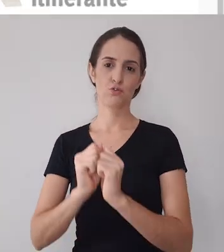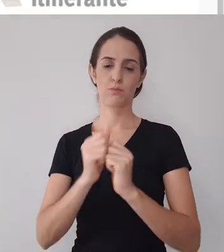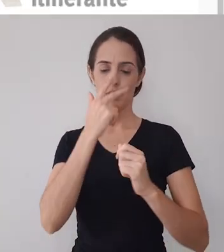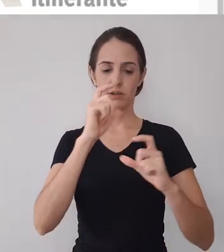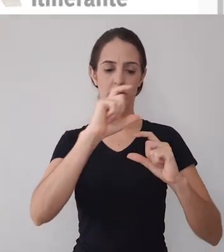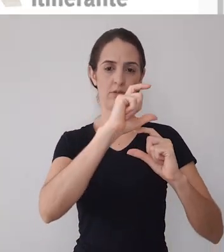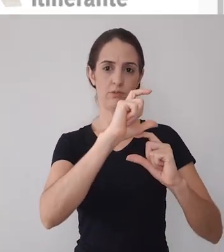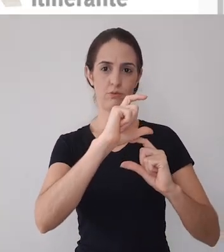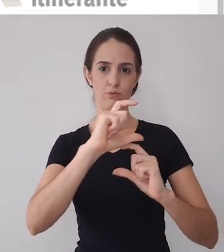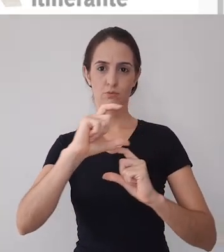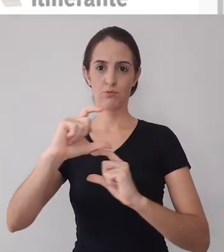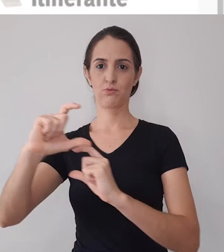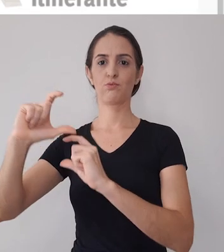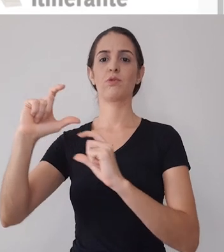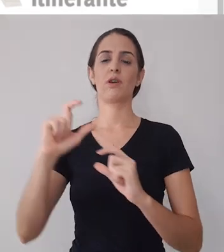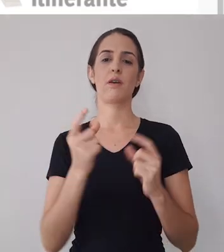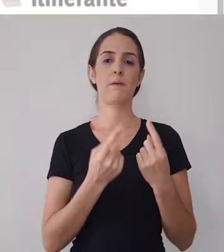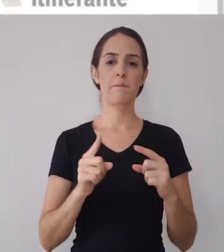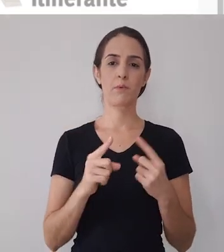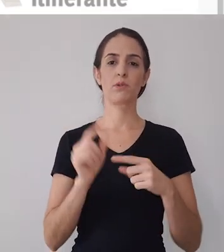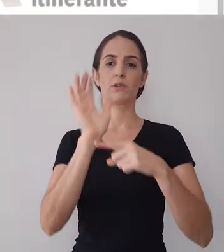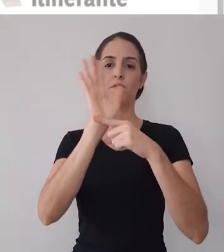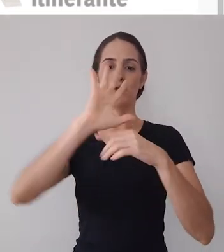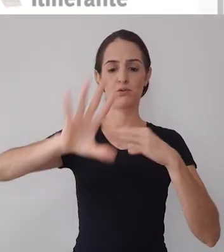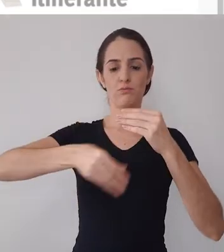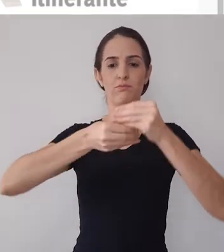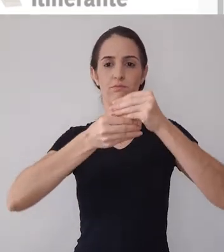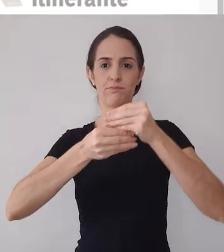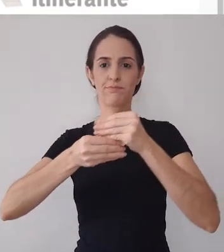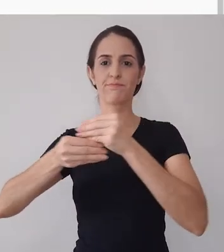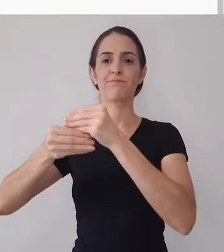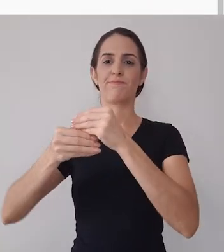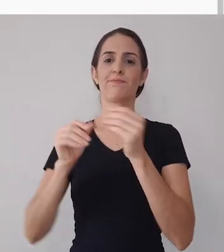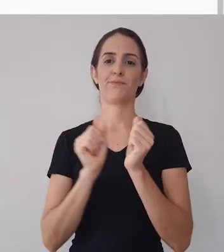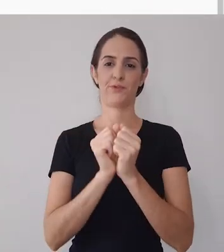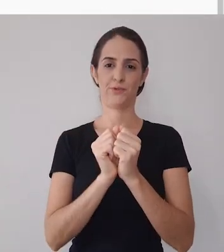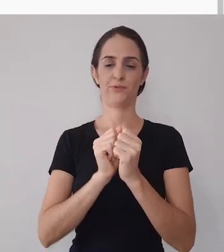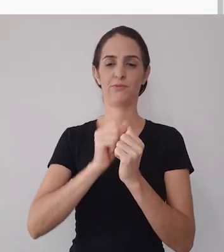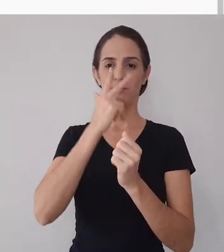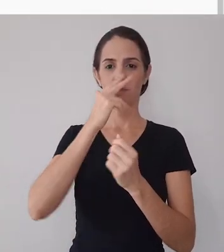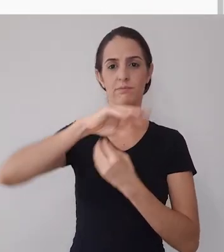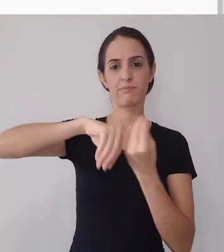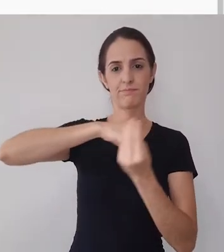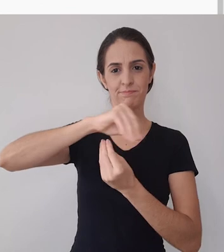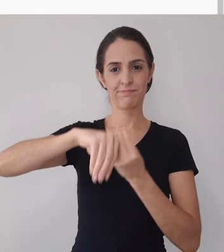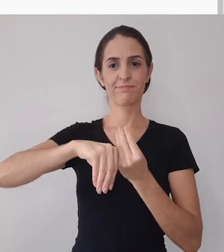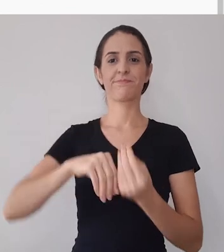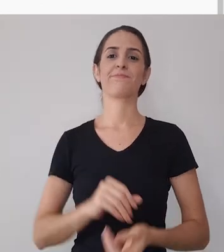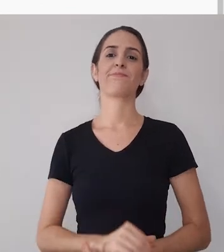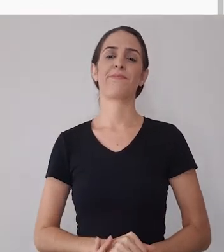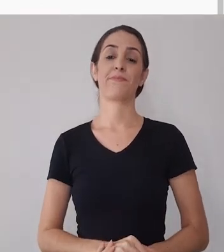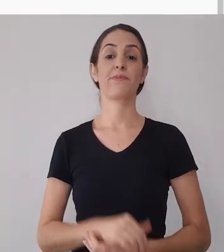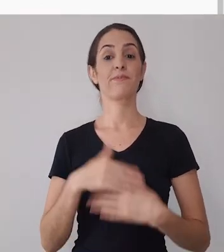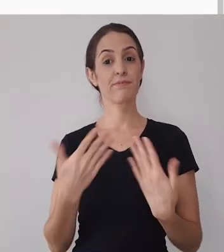áudio se o volume tá muito alto posso ajustar o volume aqui tá certo e para mesclar corretamente com as